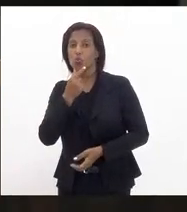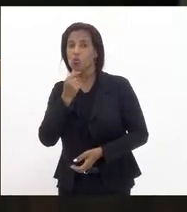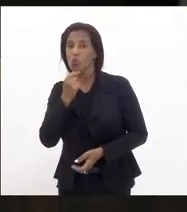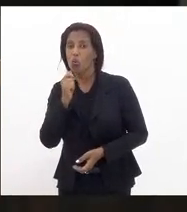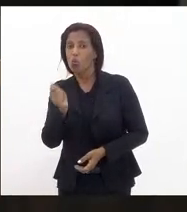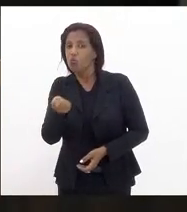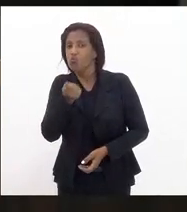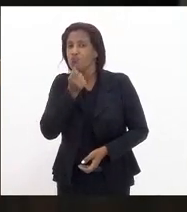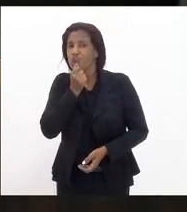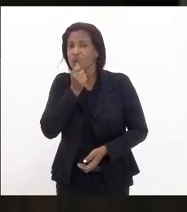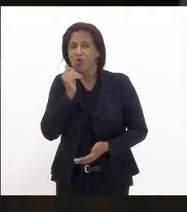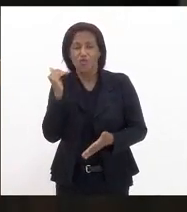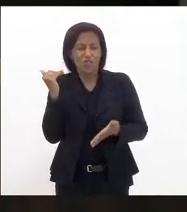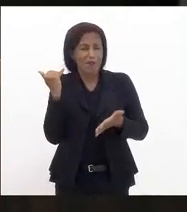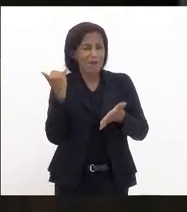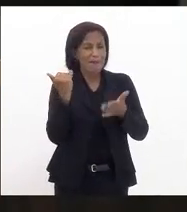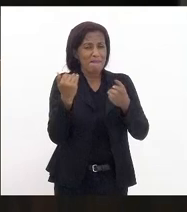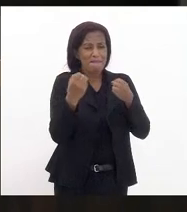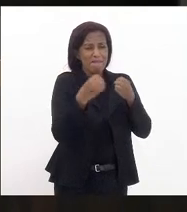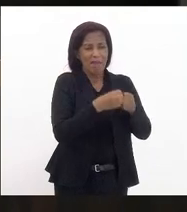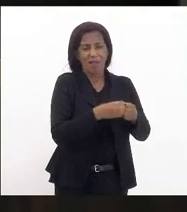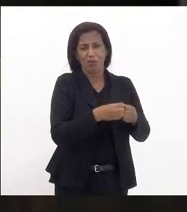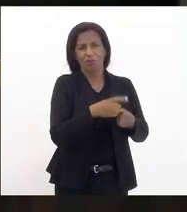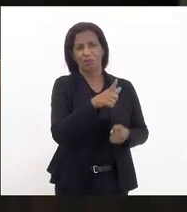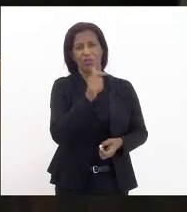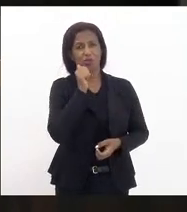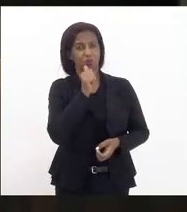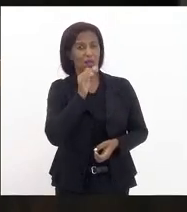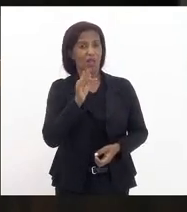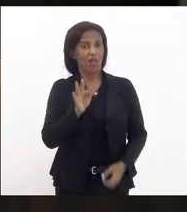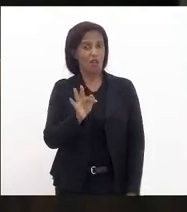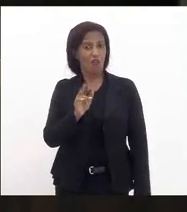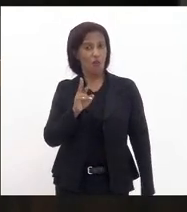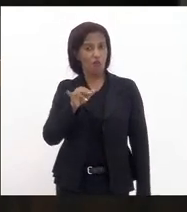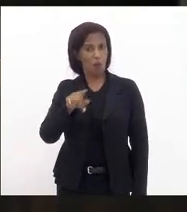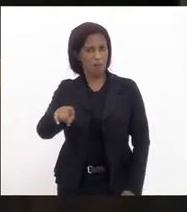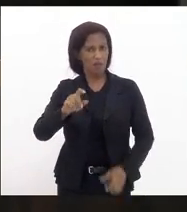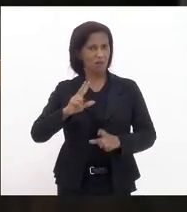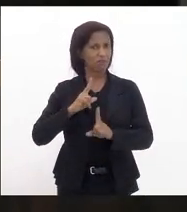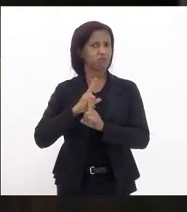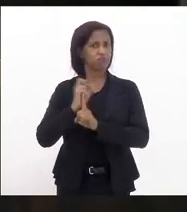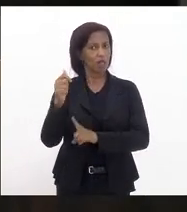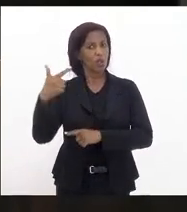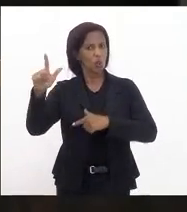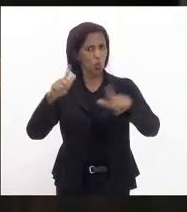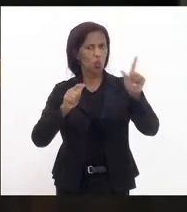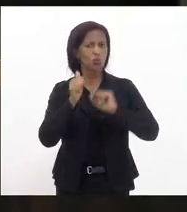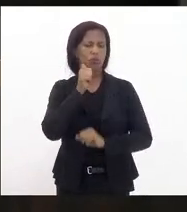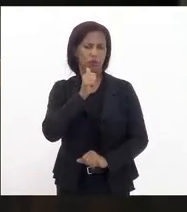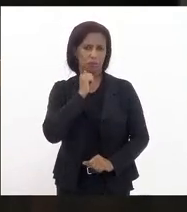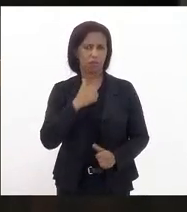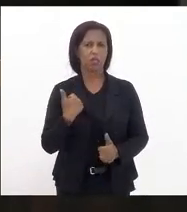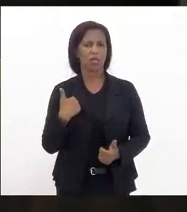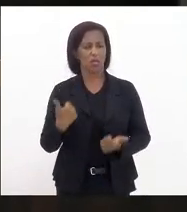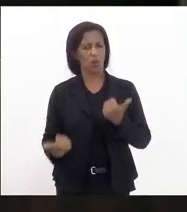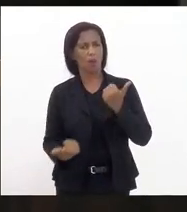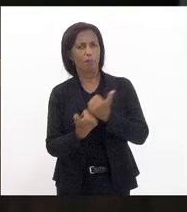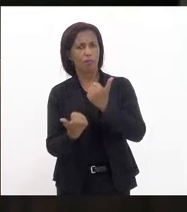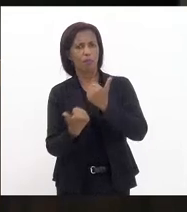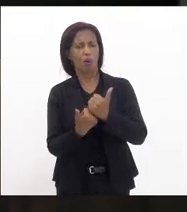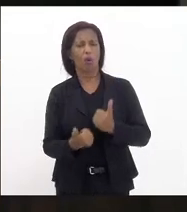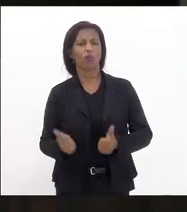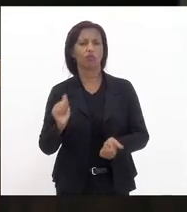nem sequer se aproxima a formiga é uma guerreira e tantas outras meninas eu apoio muito futebol